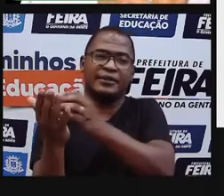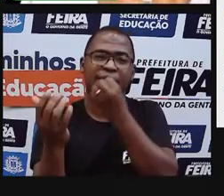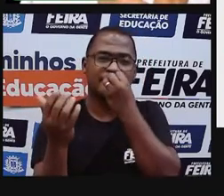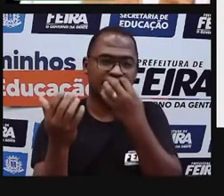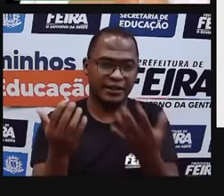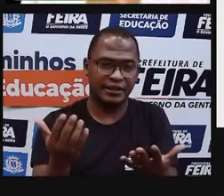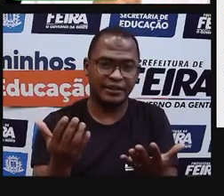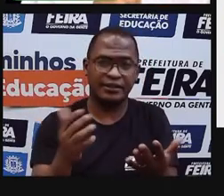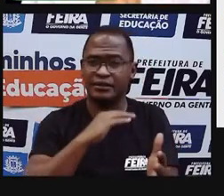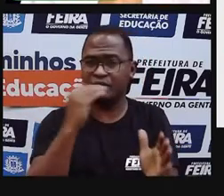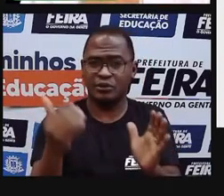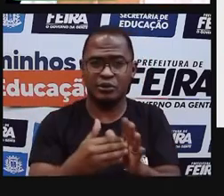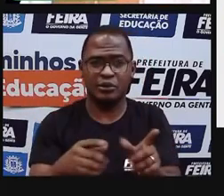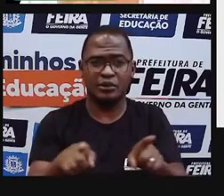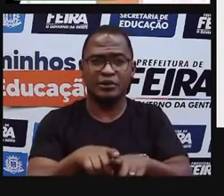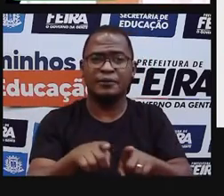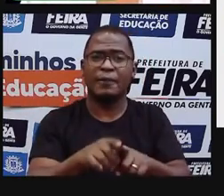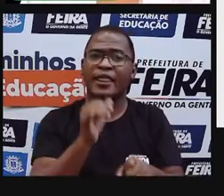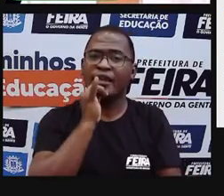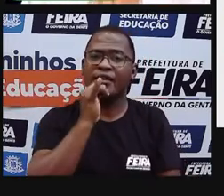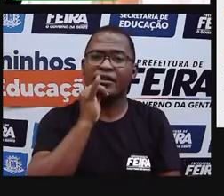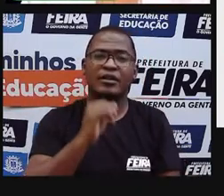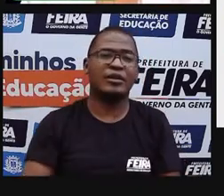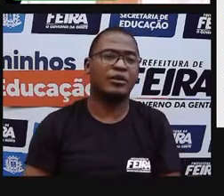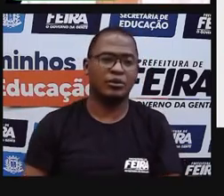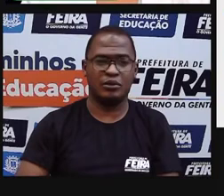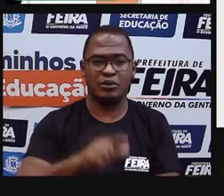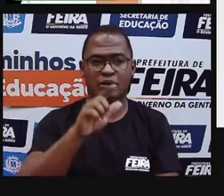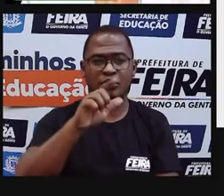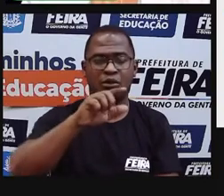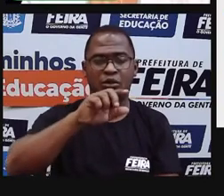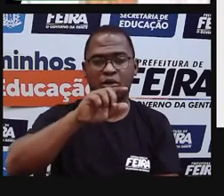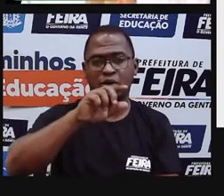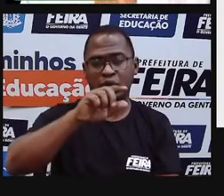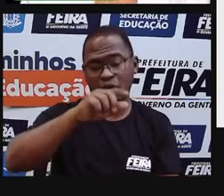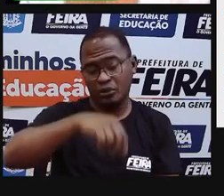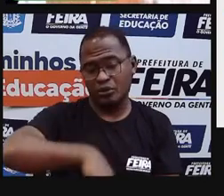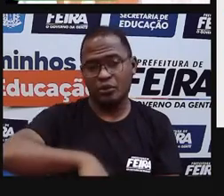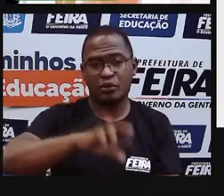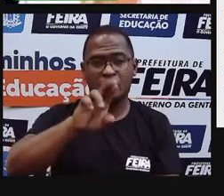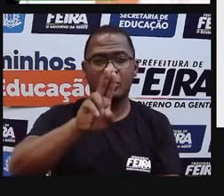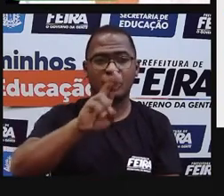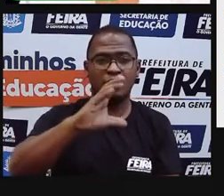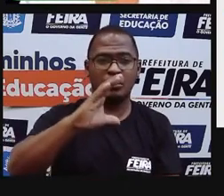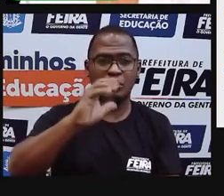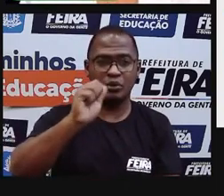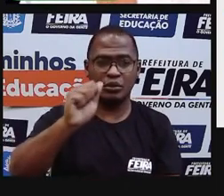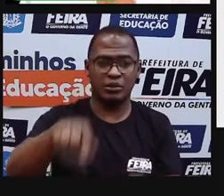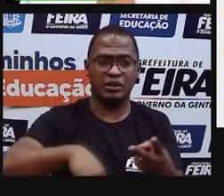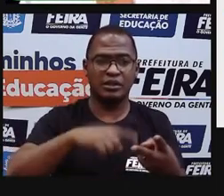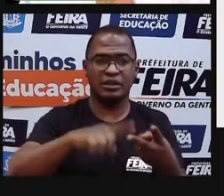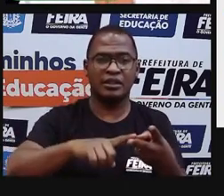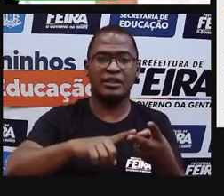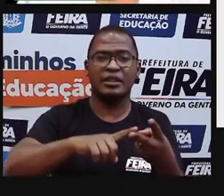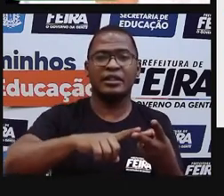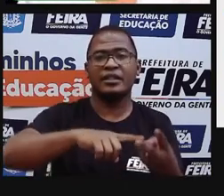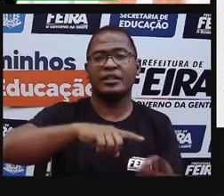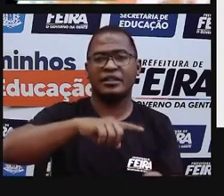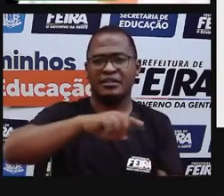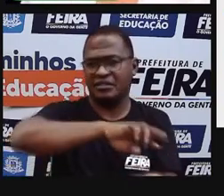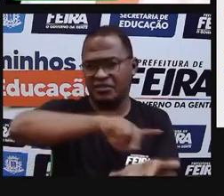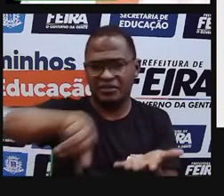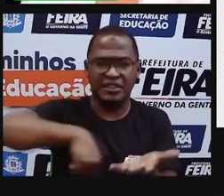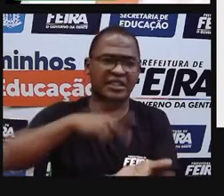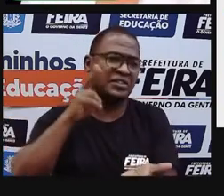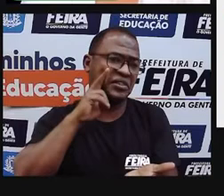agrião, rúcula, espinafre, devem ser consumidos cruz ou cozidos o mínimo possível para melhorar o